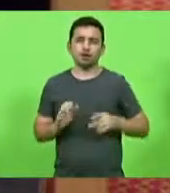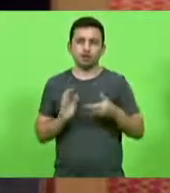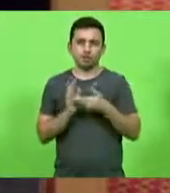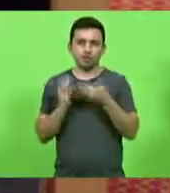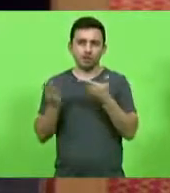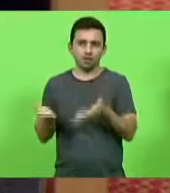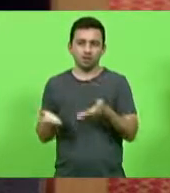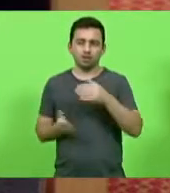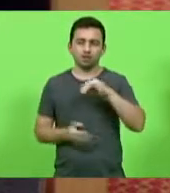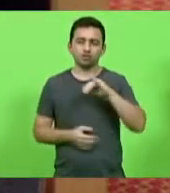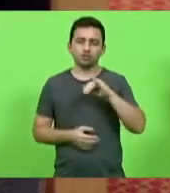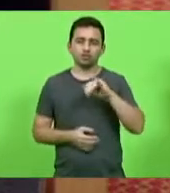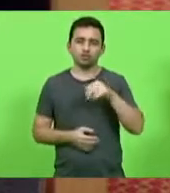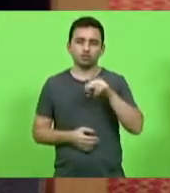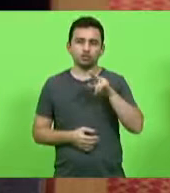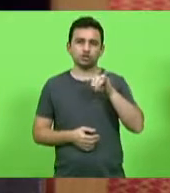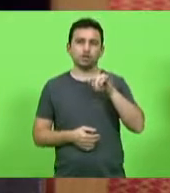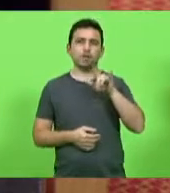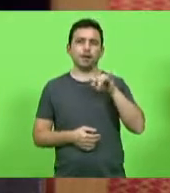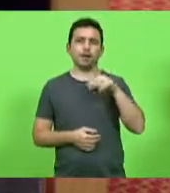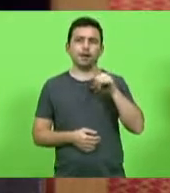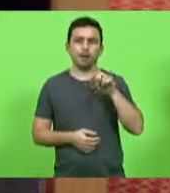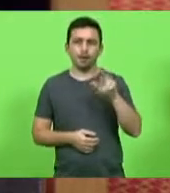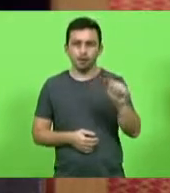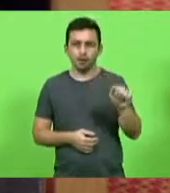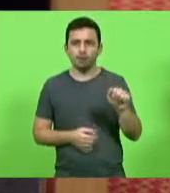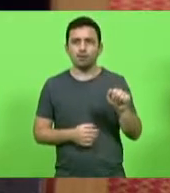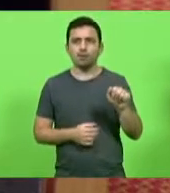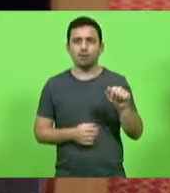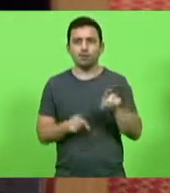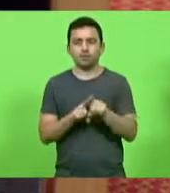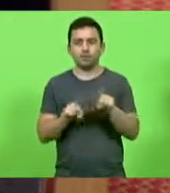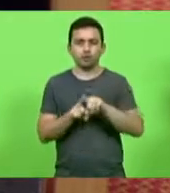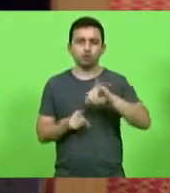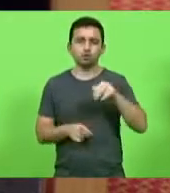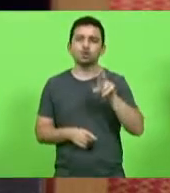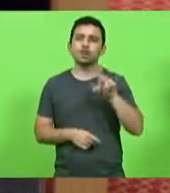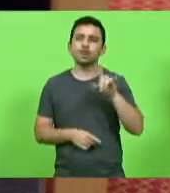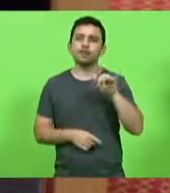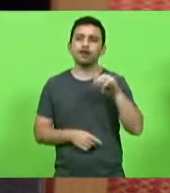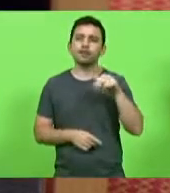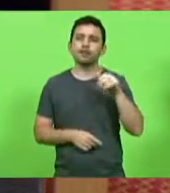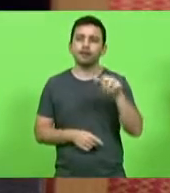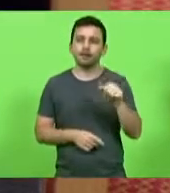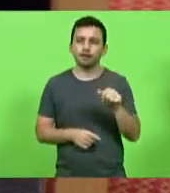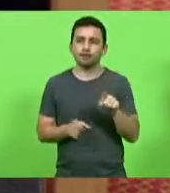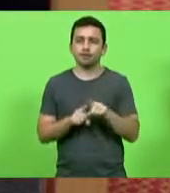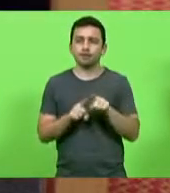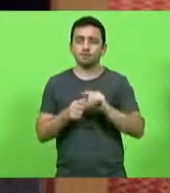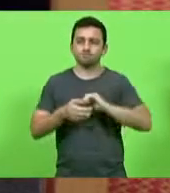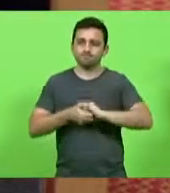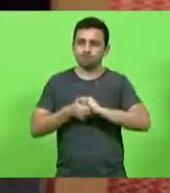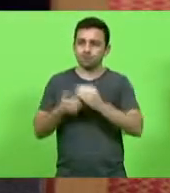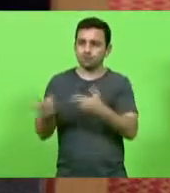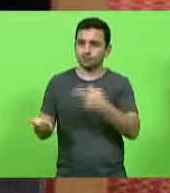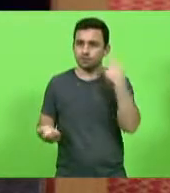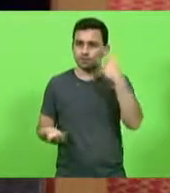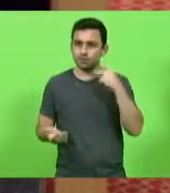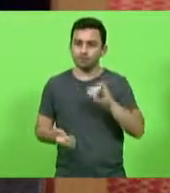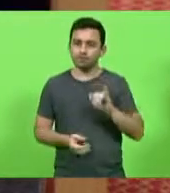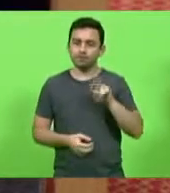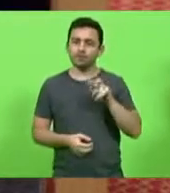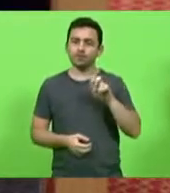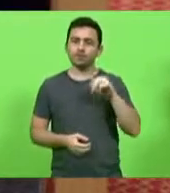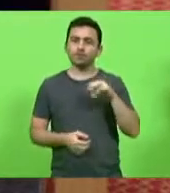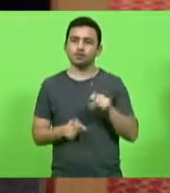Badarat Giotti, e a Juliana Santos Cleto. E saudar o vereador Ivanir Nilson,